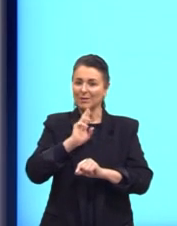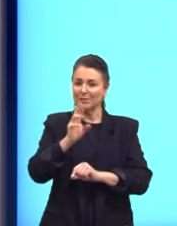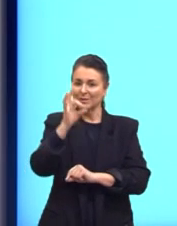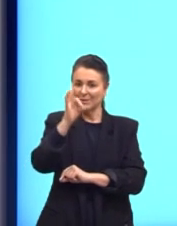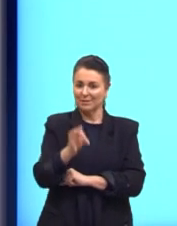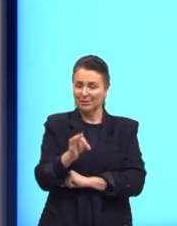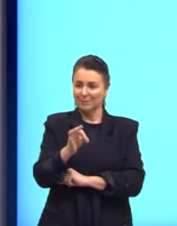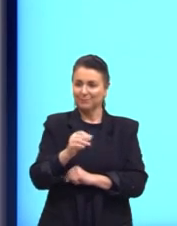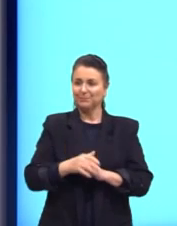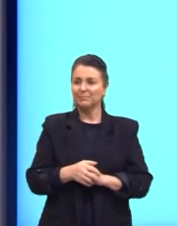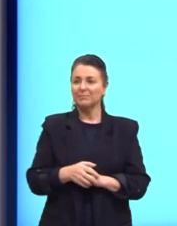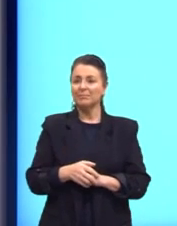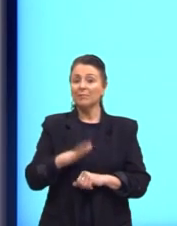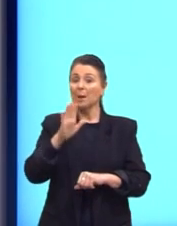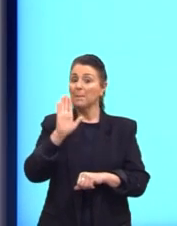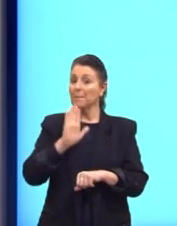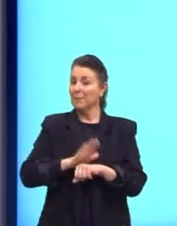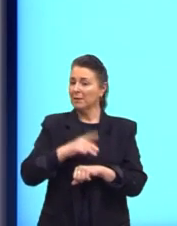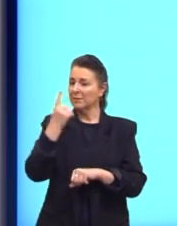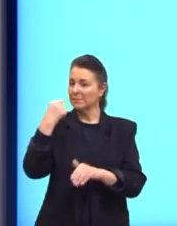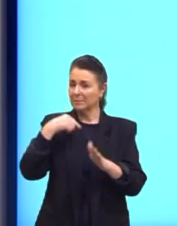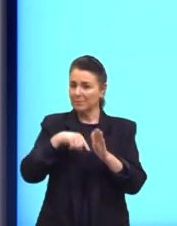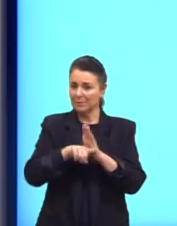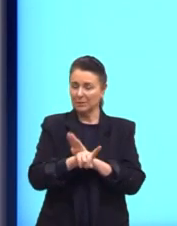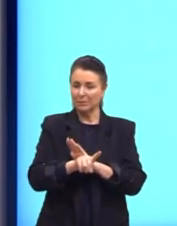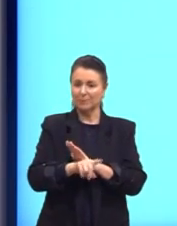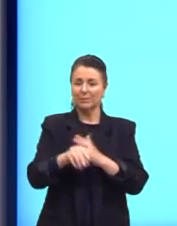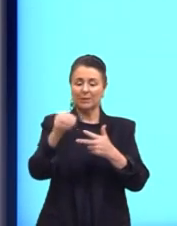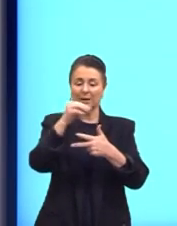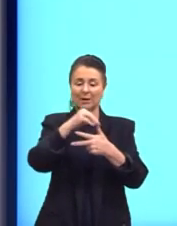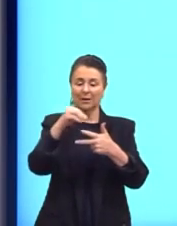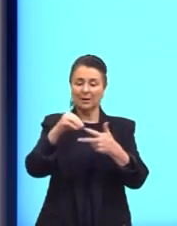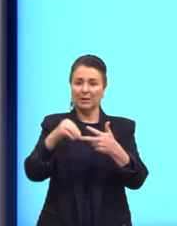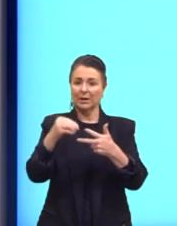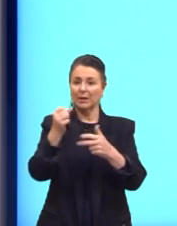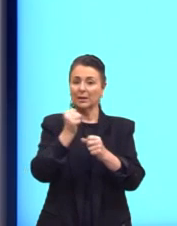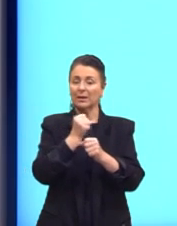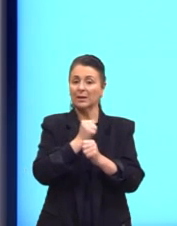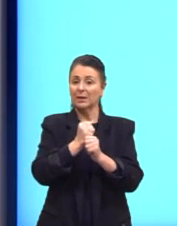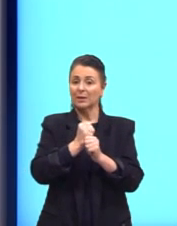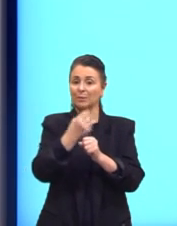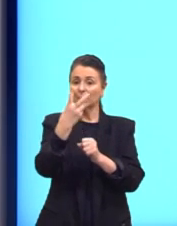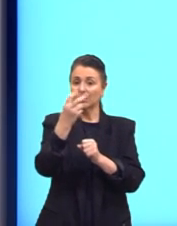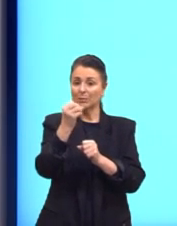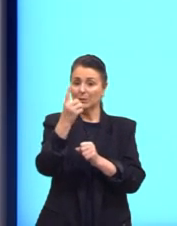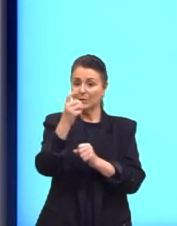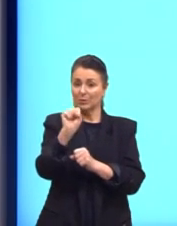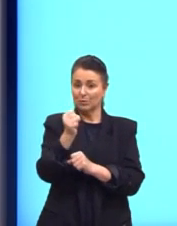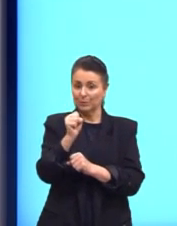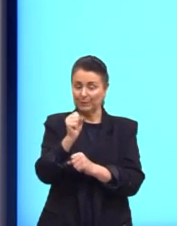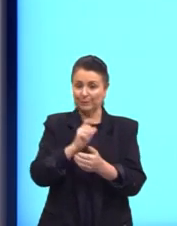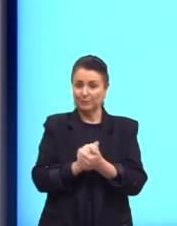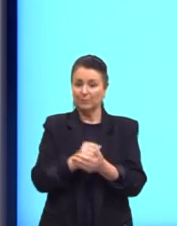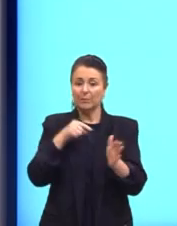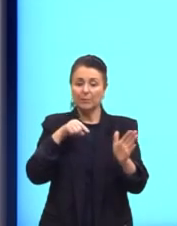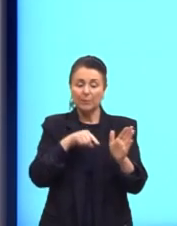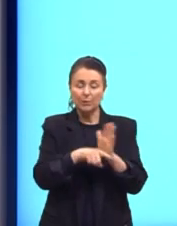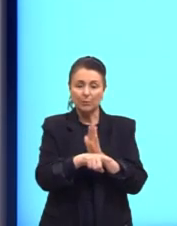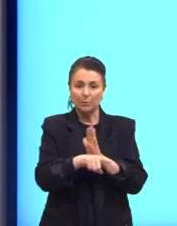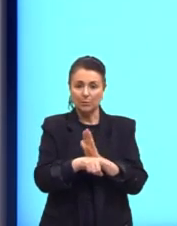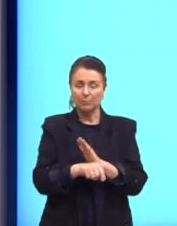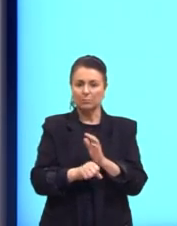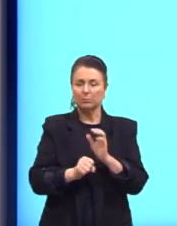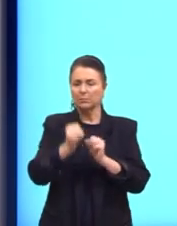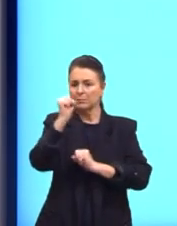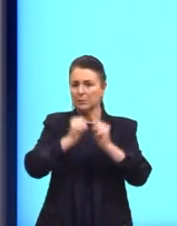E aqui eu trouxe mais uma questão, essa aqui do Enem de 2018. A nossa questão diz o seguinte, uma